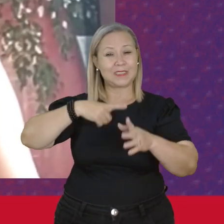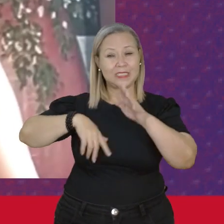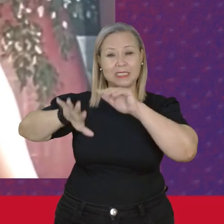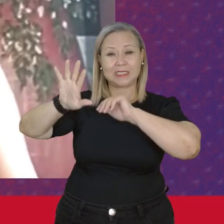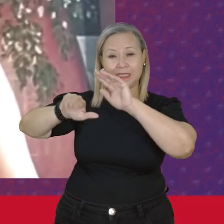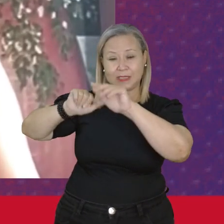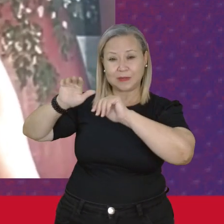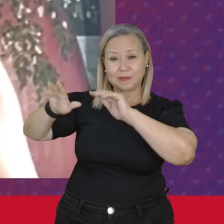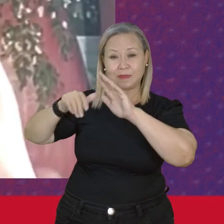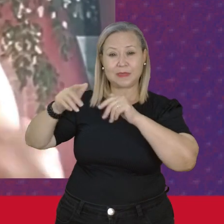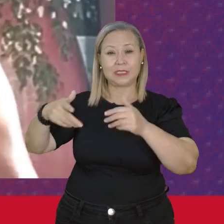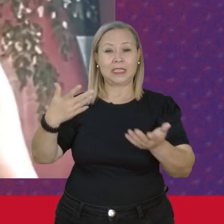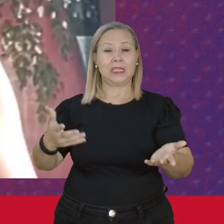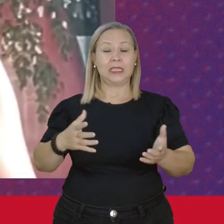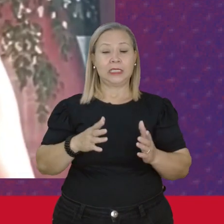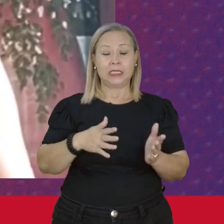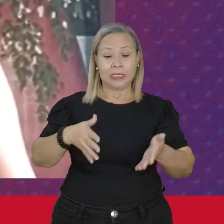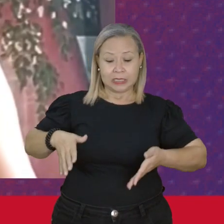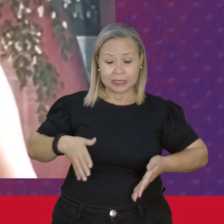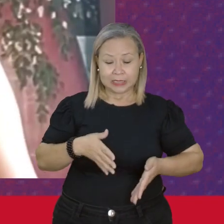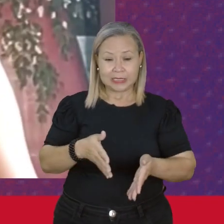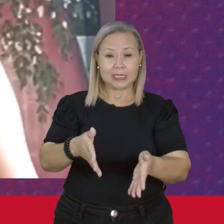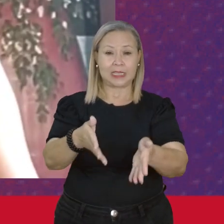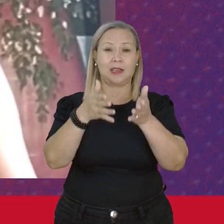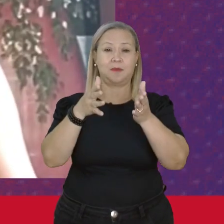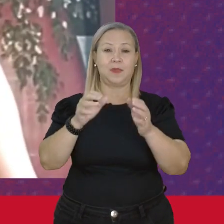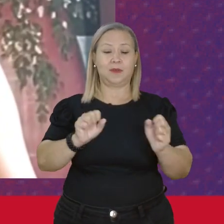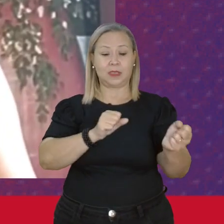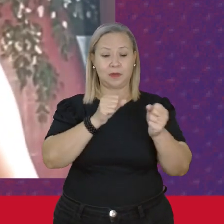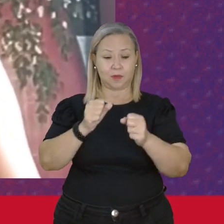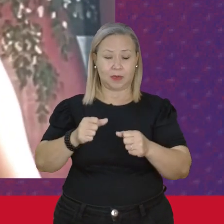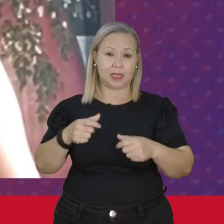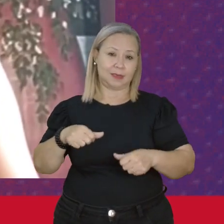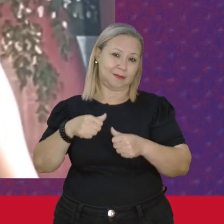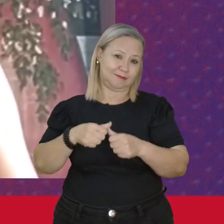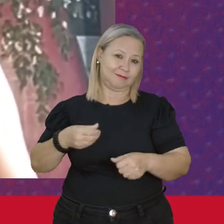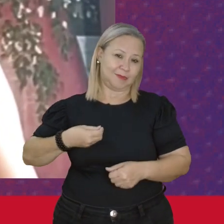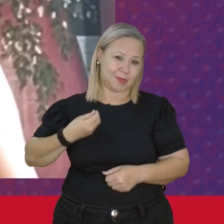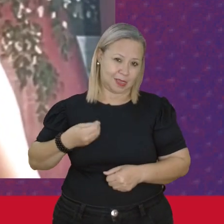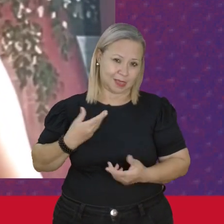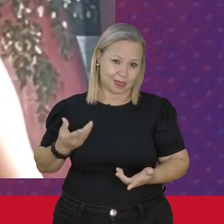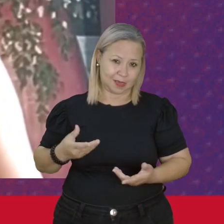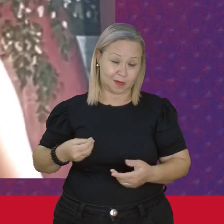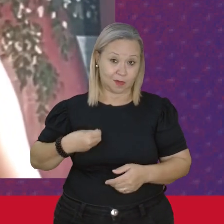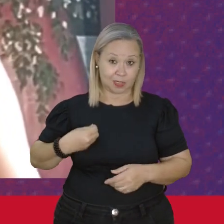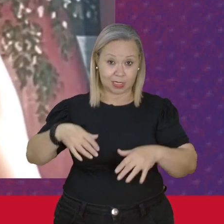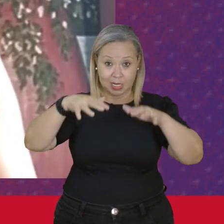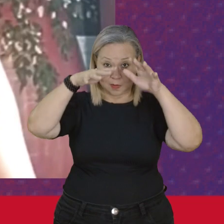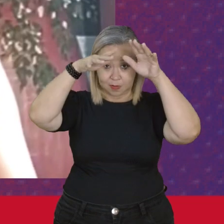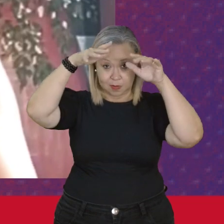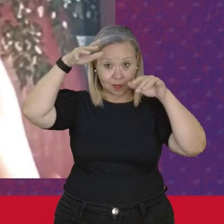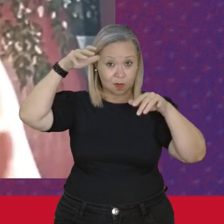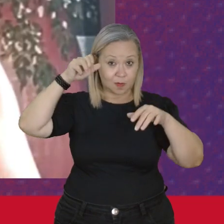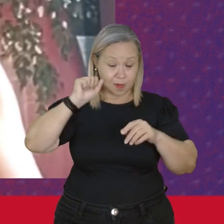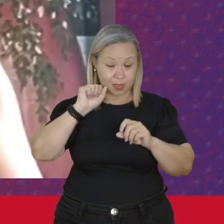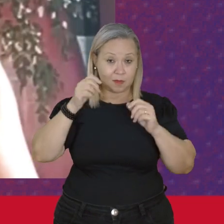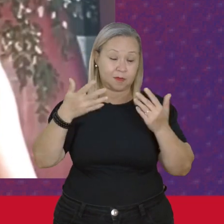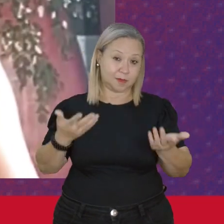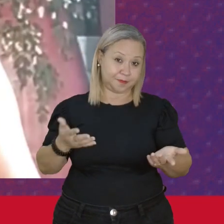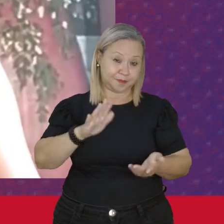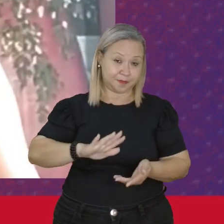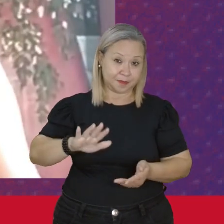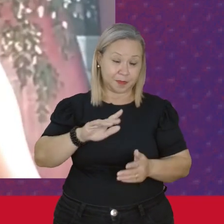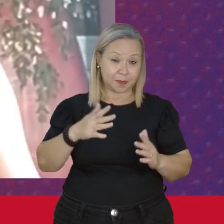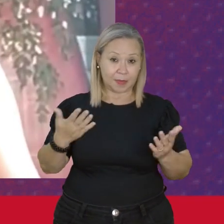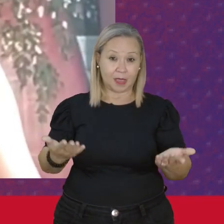meios De caminhos Para que a gente pudesse Estar aqui Para gravar Nós estamos na Amazônia E geralmente Agora